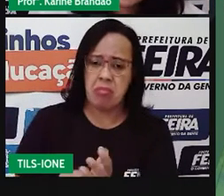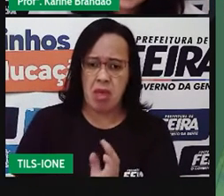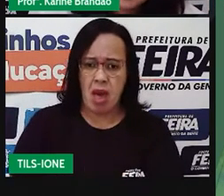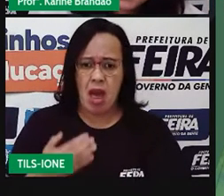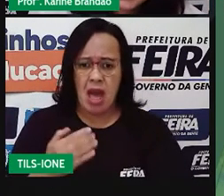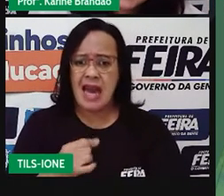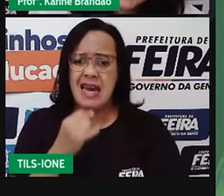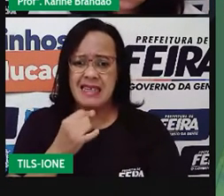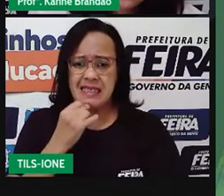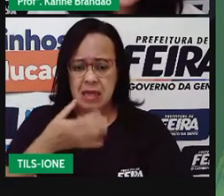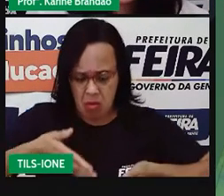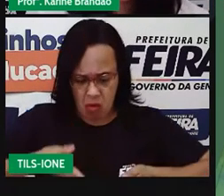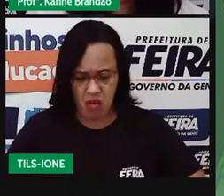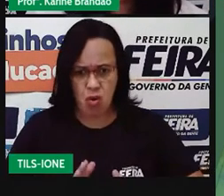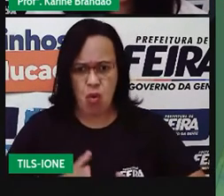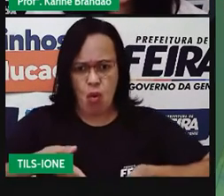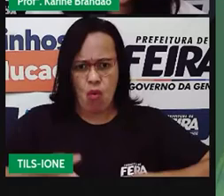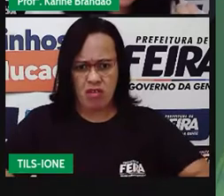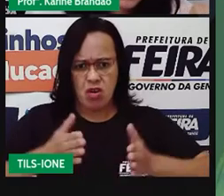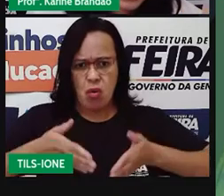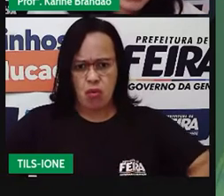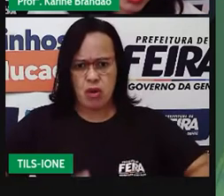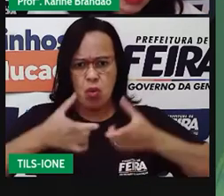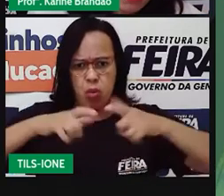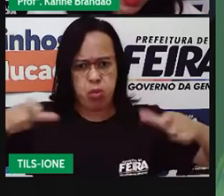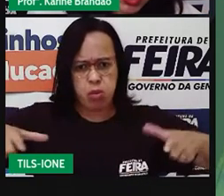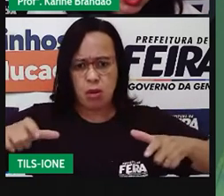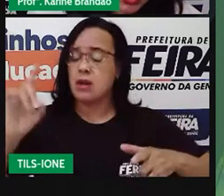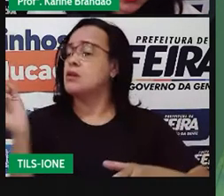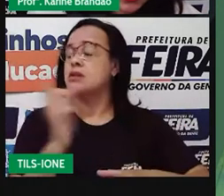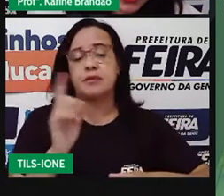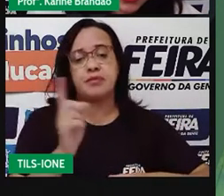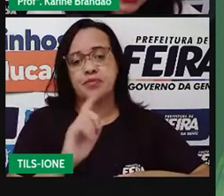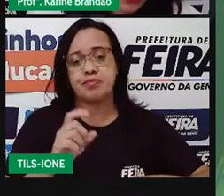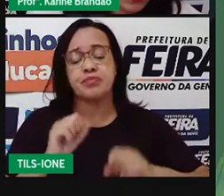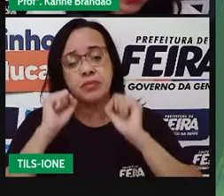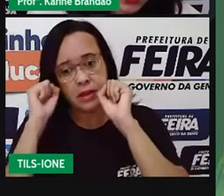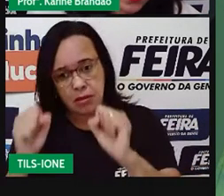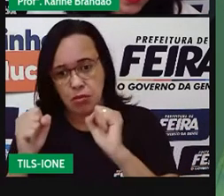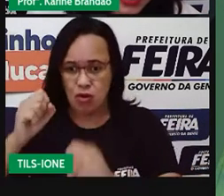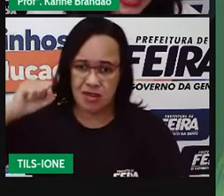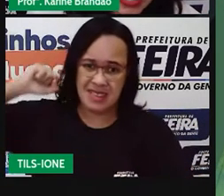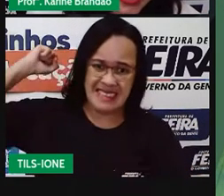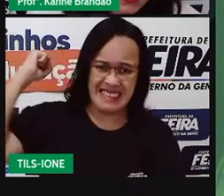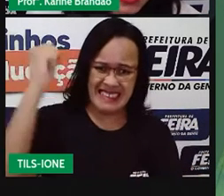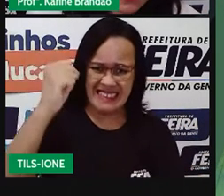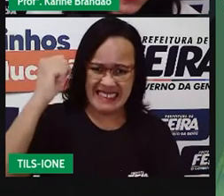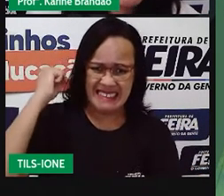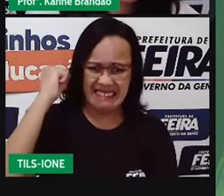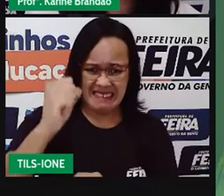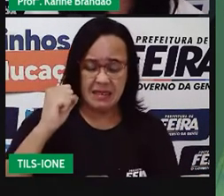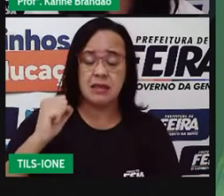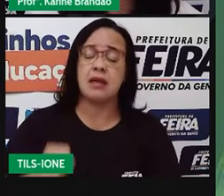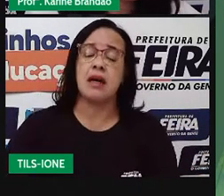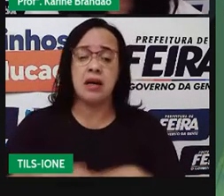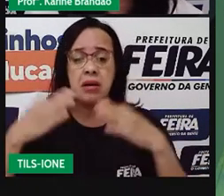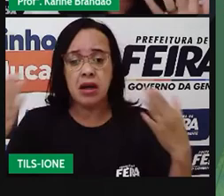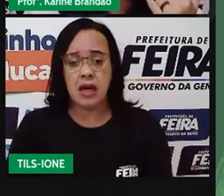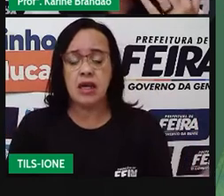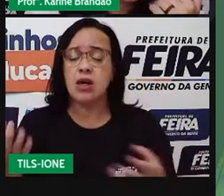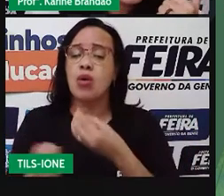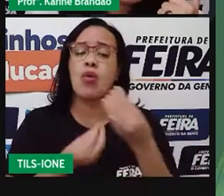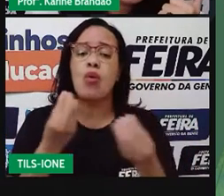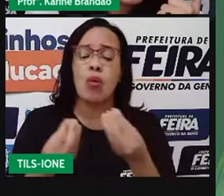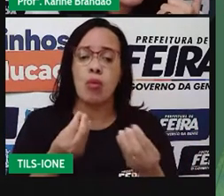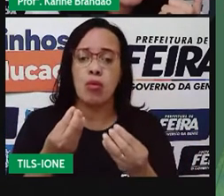dele para a predação? Na predação, existe a morte de algum organismo, vivo, mas